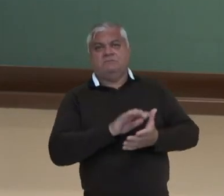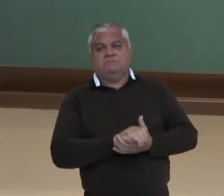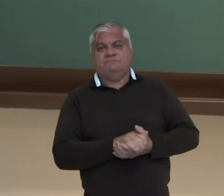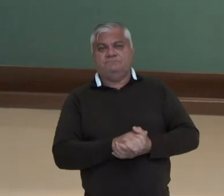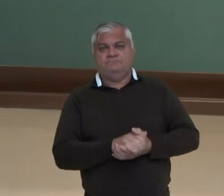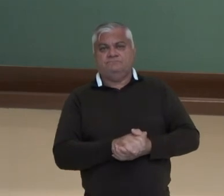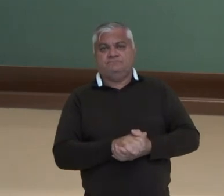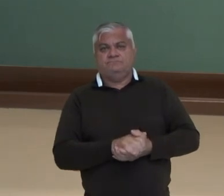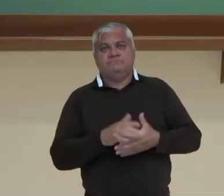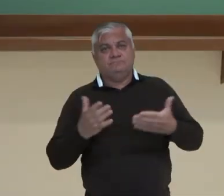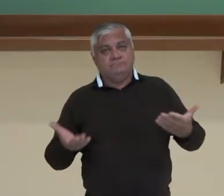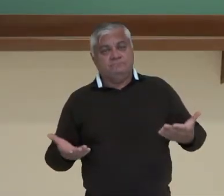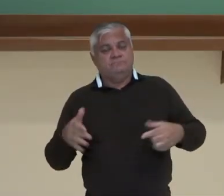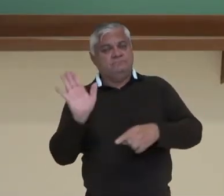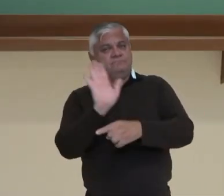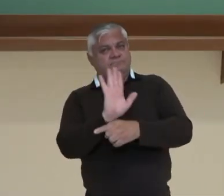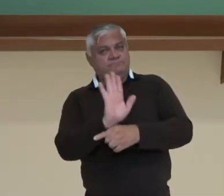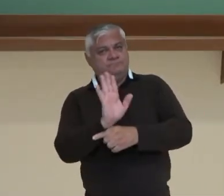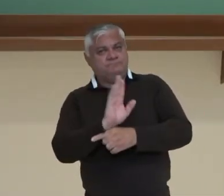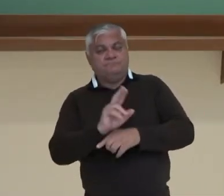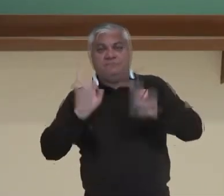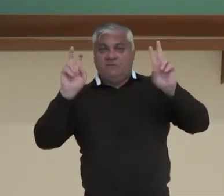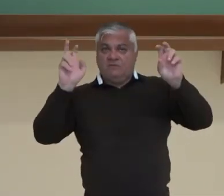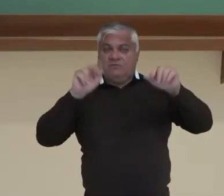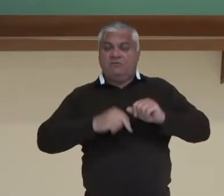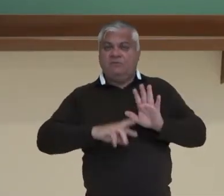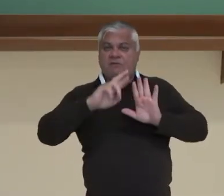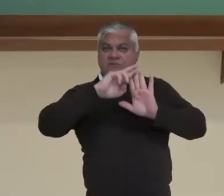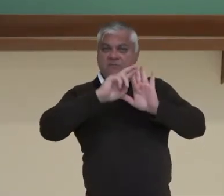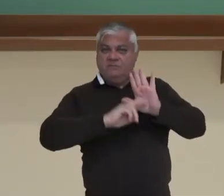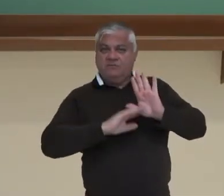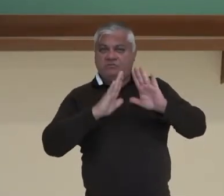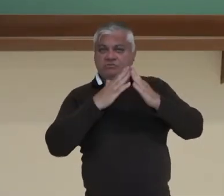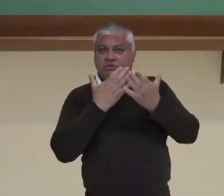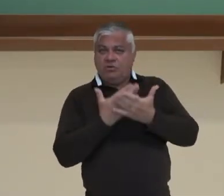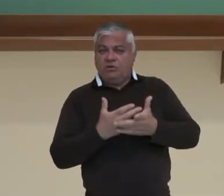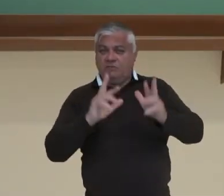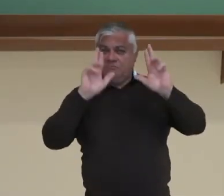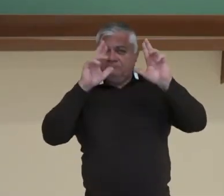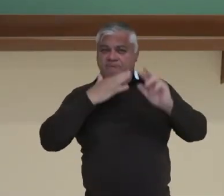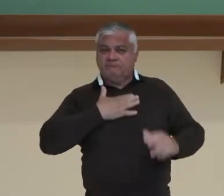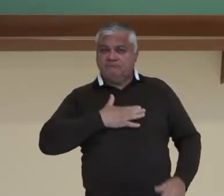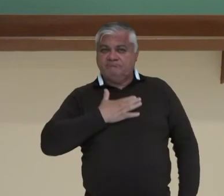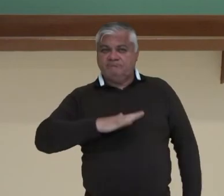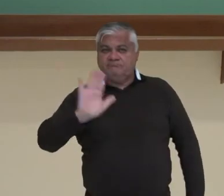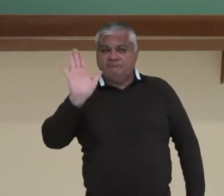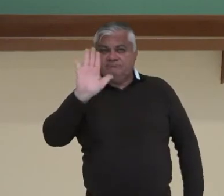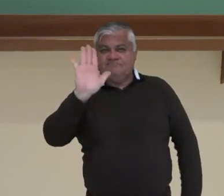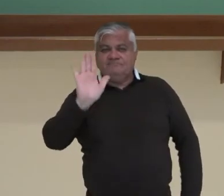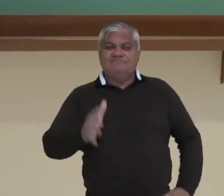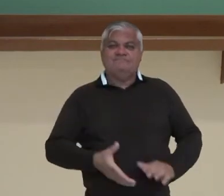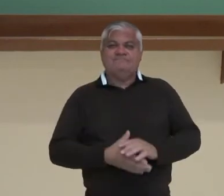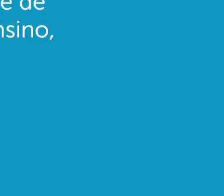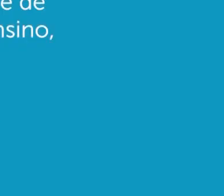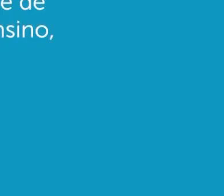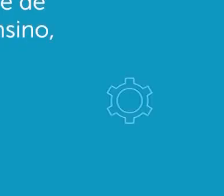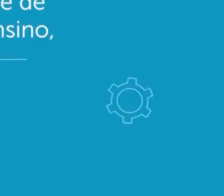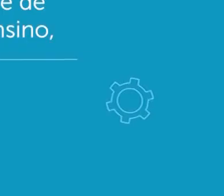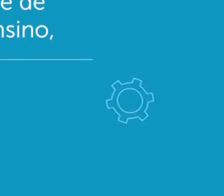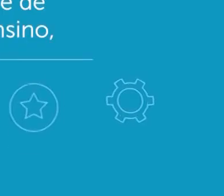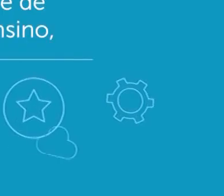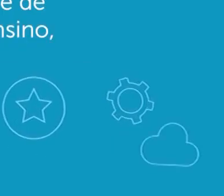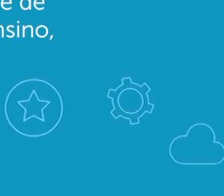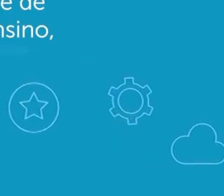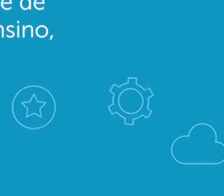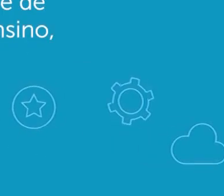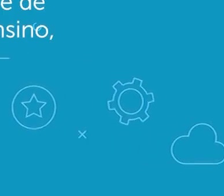Tá bom? Então, nesse vídeo falamos sobre regimentos escolares. Espero que vocês tenham gostado. Até breve. Transcrição e Legendas por